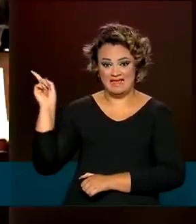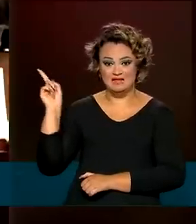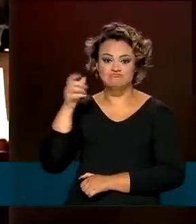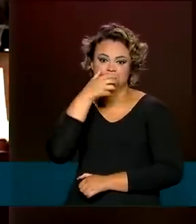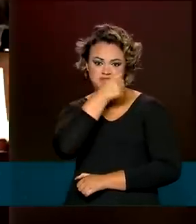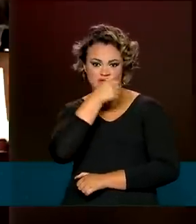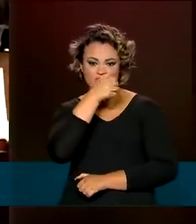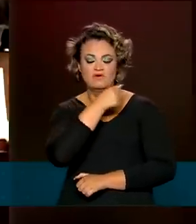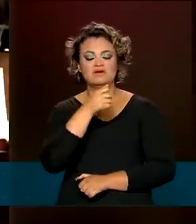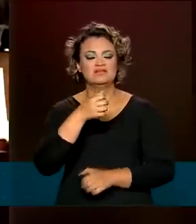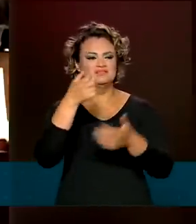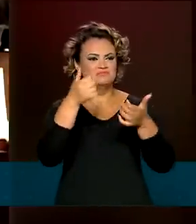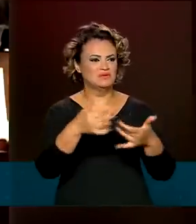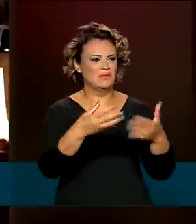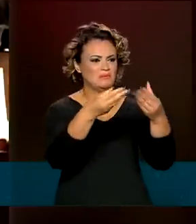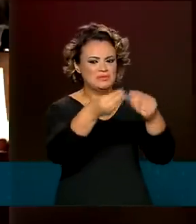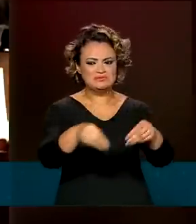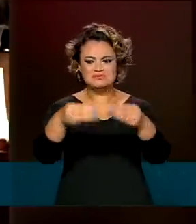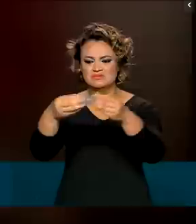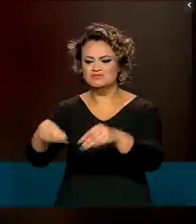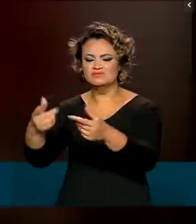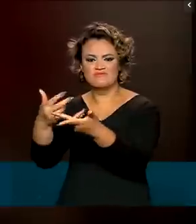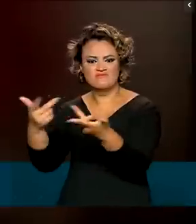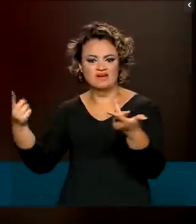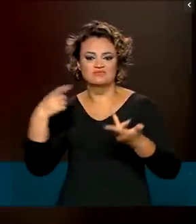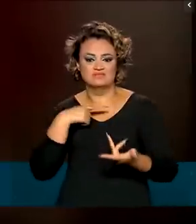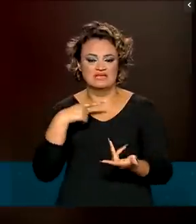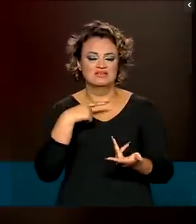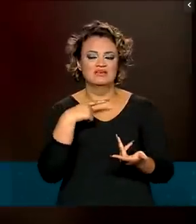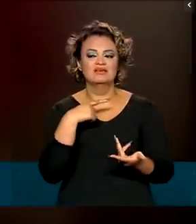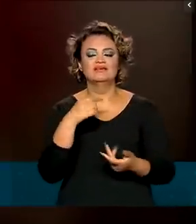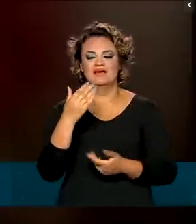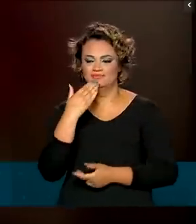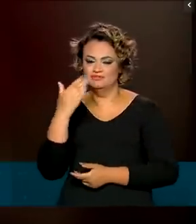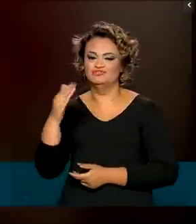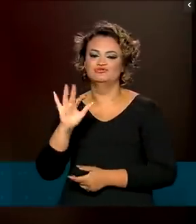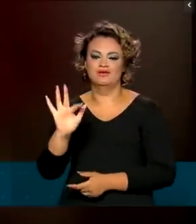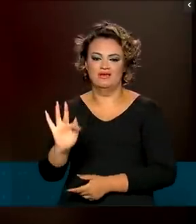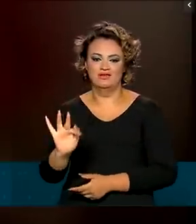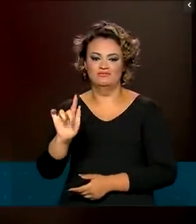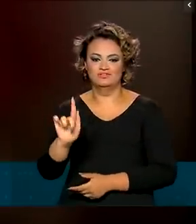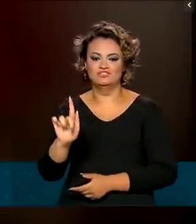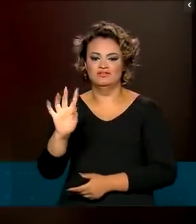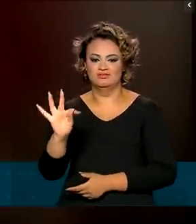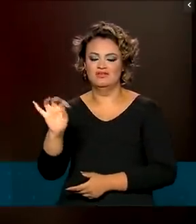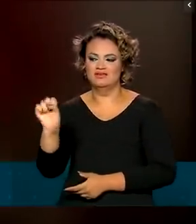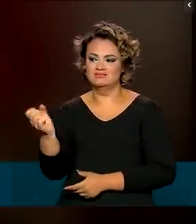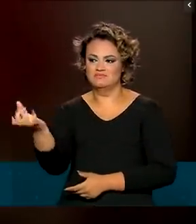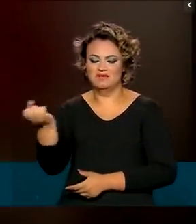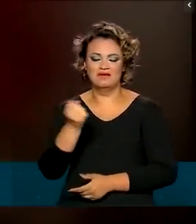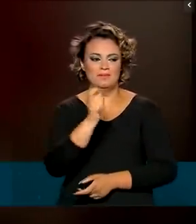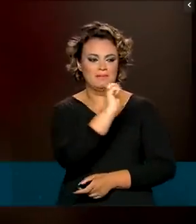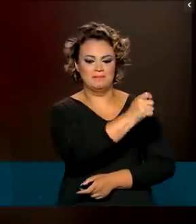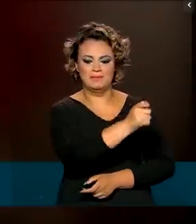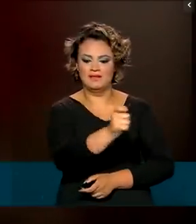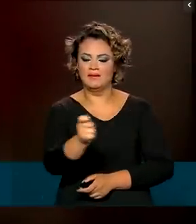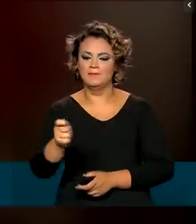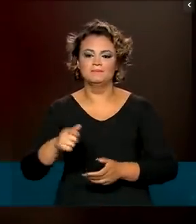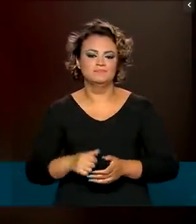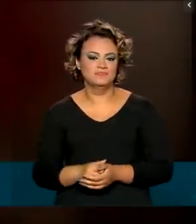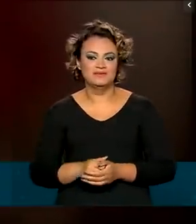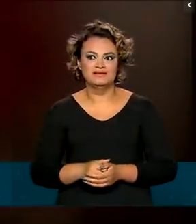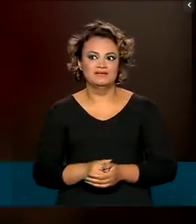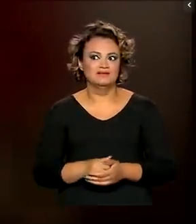diz que os prejuízos foram incontáveis e ele teve que recorrer ao saque calamidade para pagar contas. A gente não